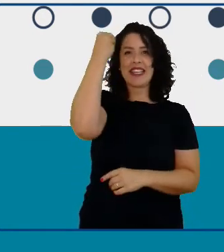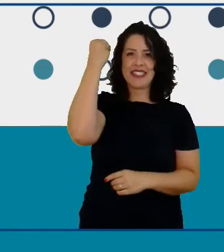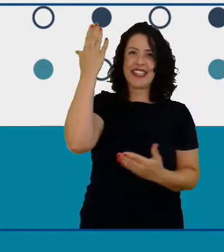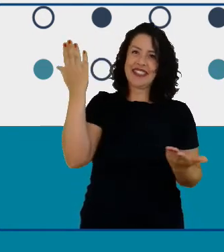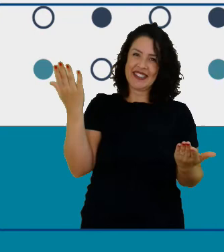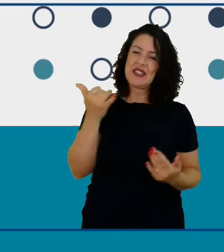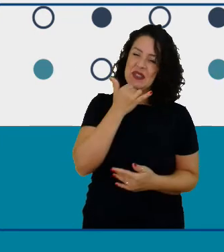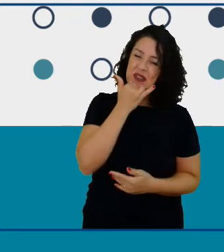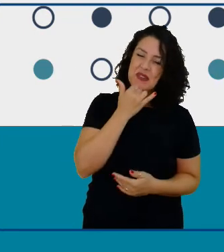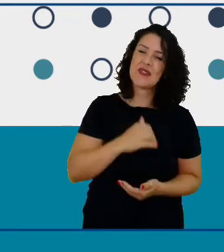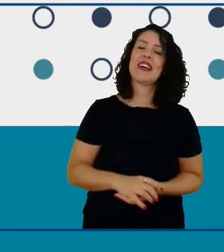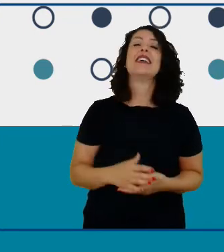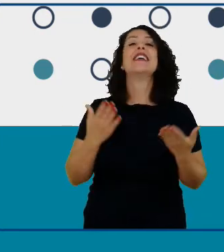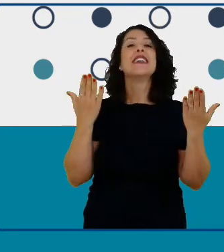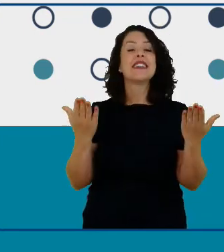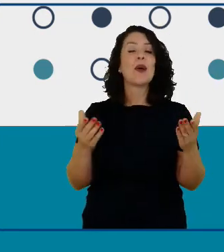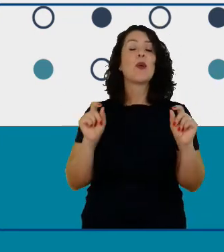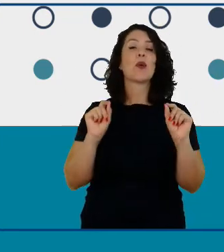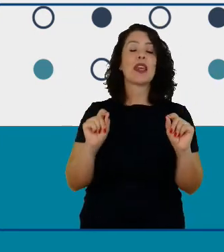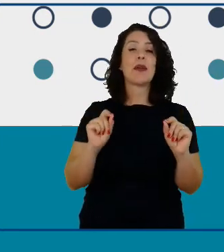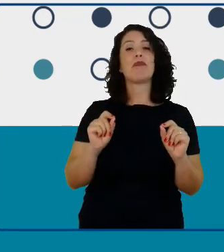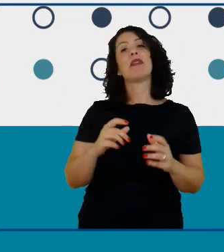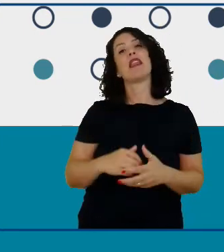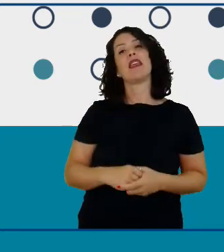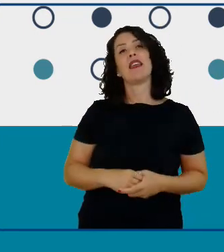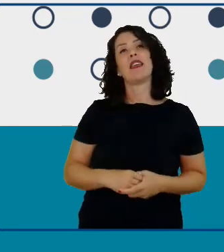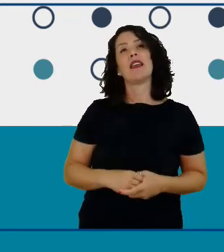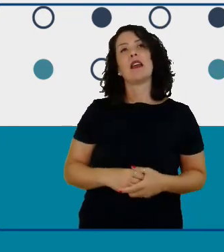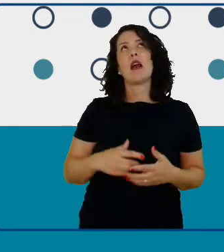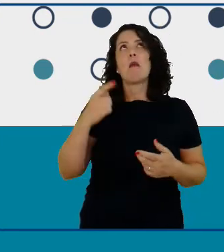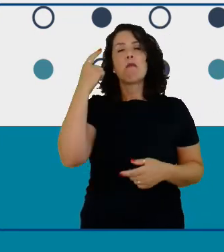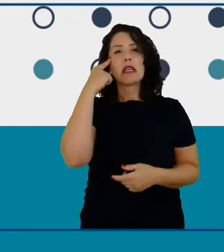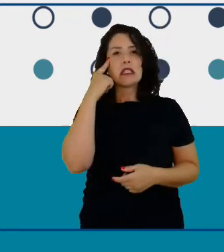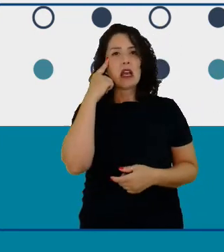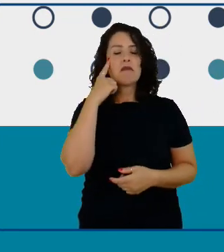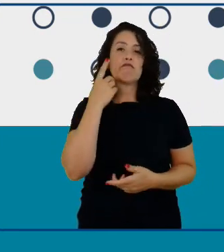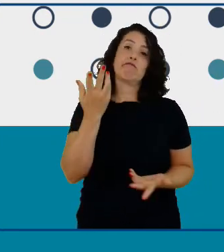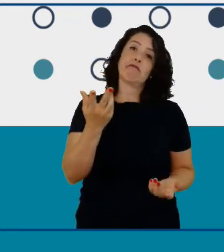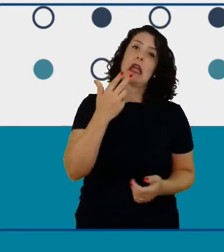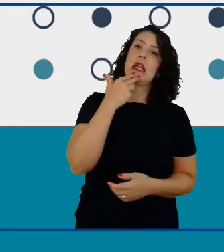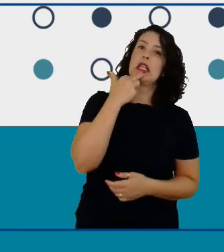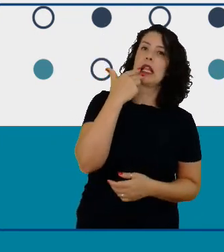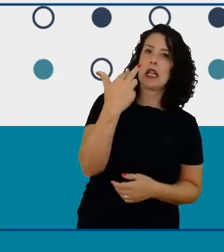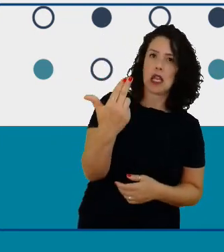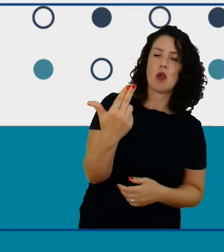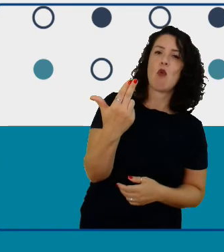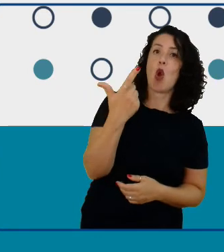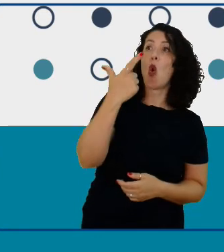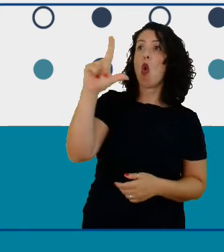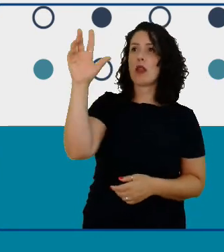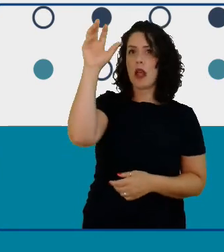complementar para além do impacto no idioma no aprendizado deixar mais confortável os alunos de